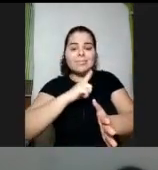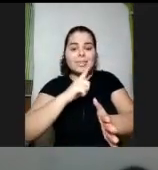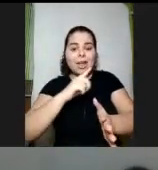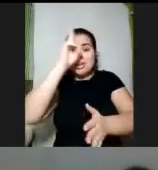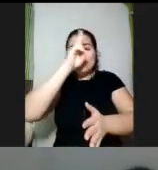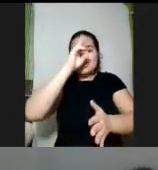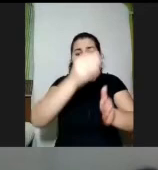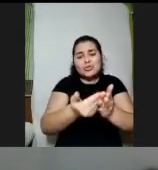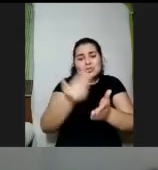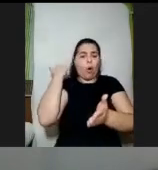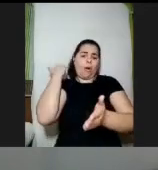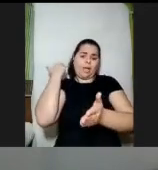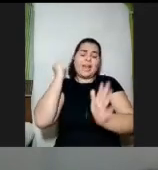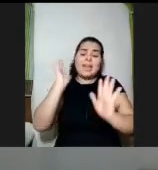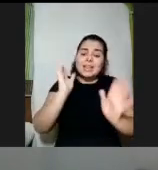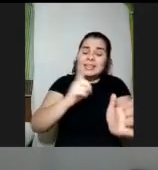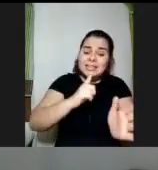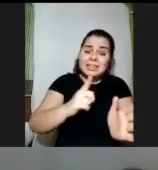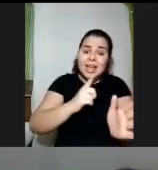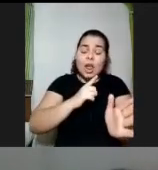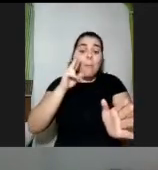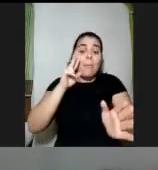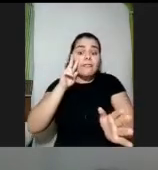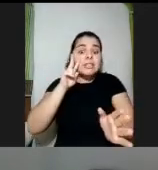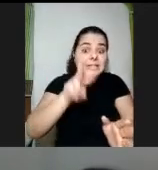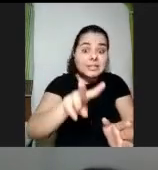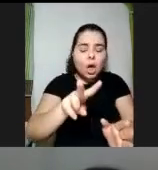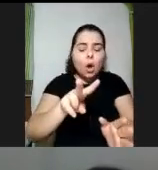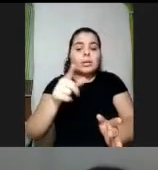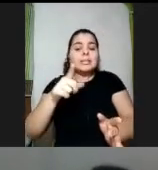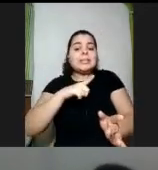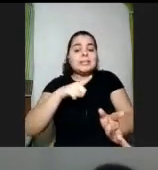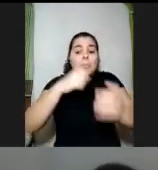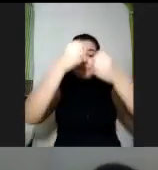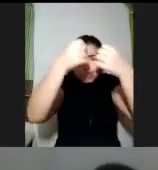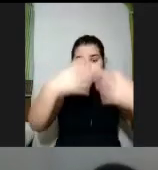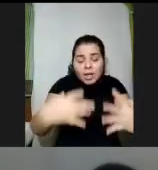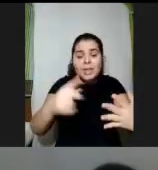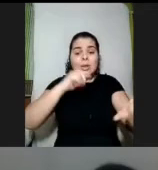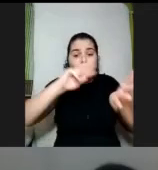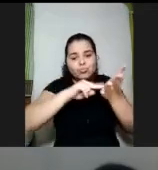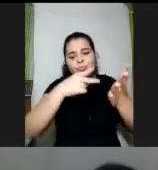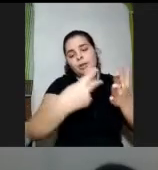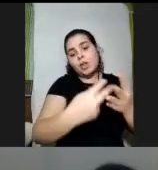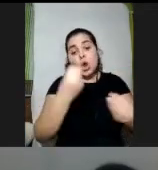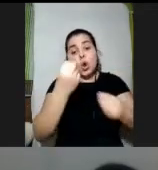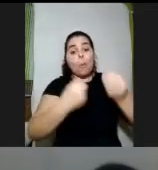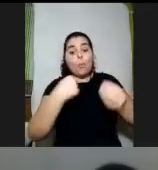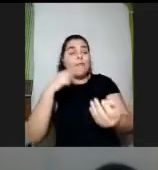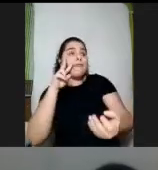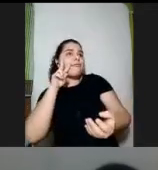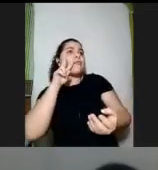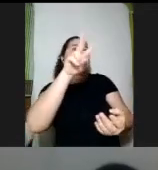história ela traz uma visão de mundo uma perspectiva em relação ao outro em relação a forma como eu enxergo o outro então